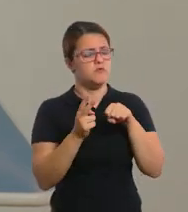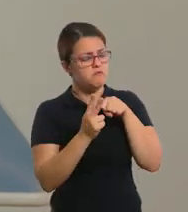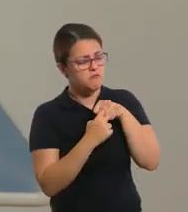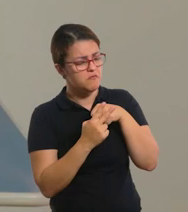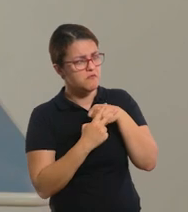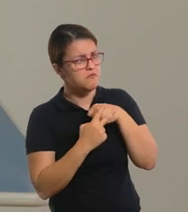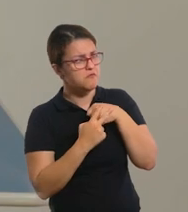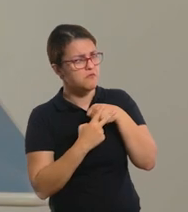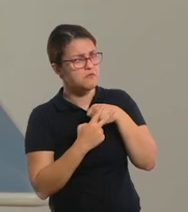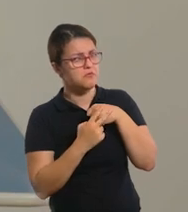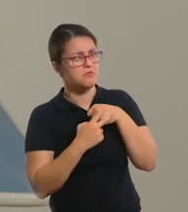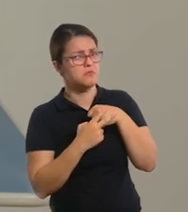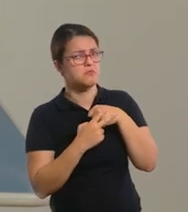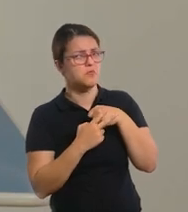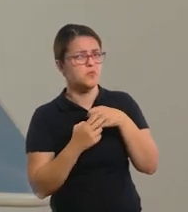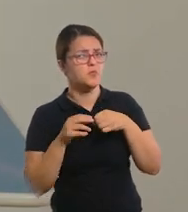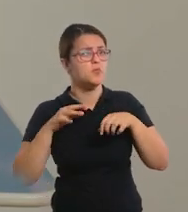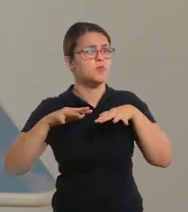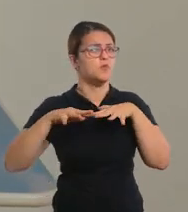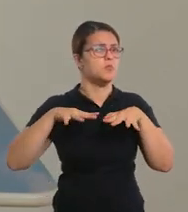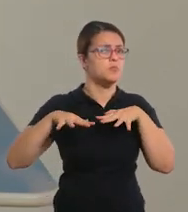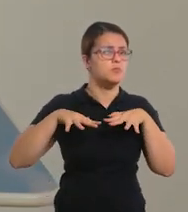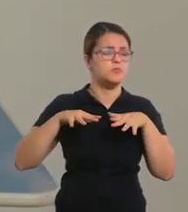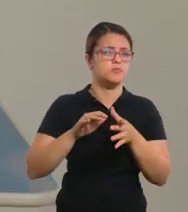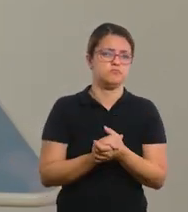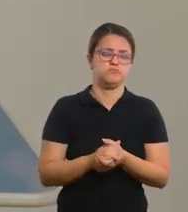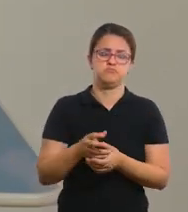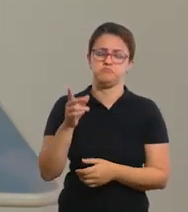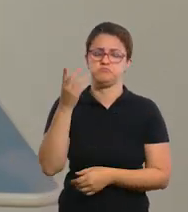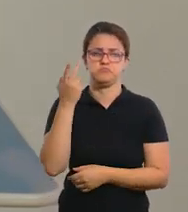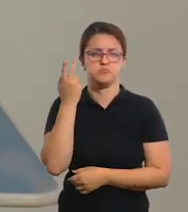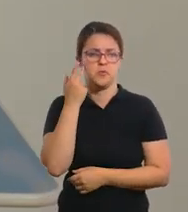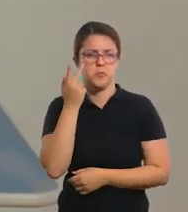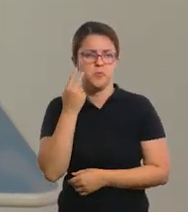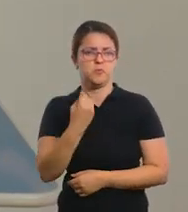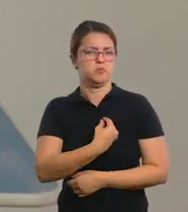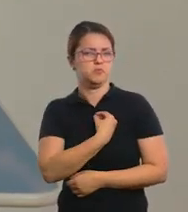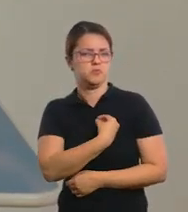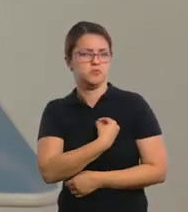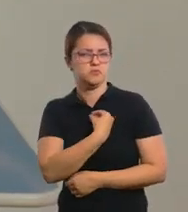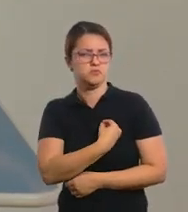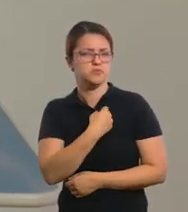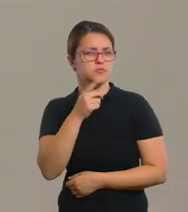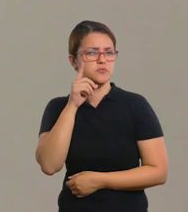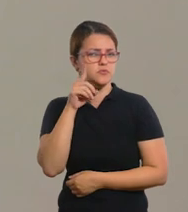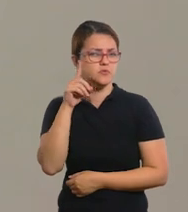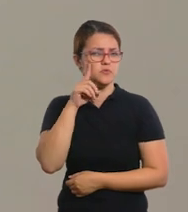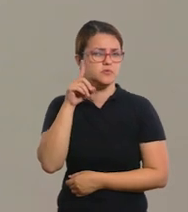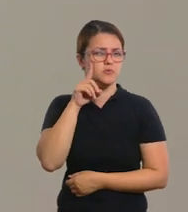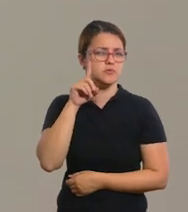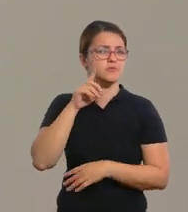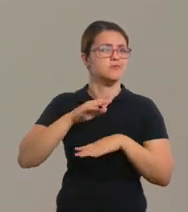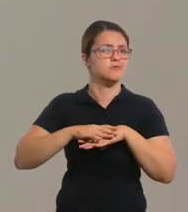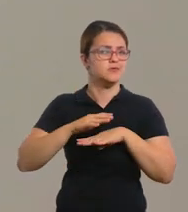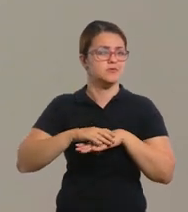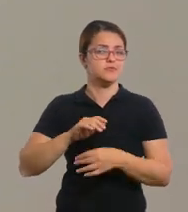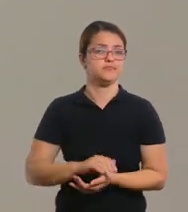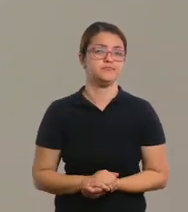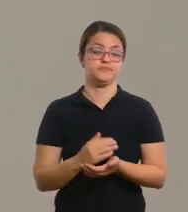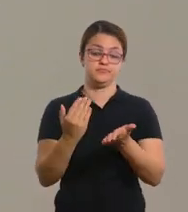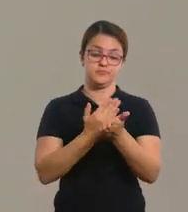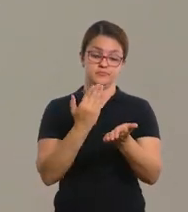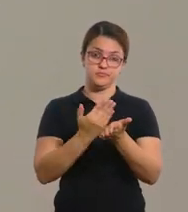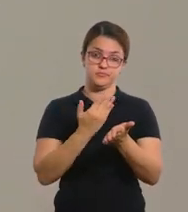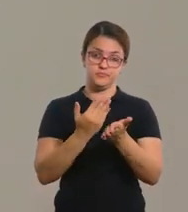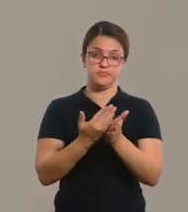indicam ações. E normalmente, da nossa rotina, do nosso dia a dia, no seu caderno, vocês